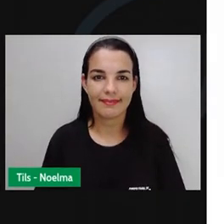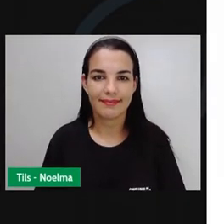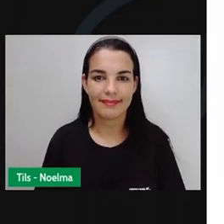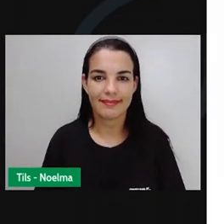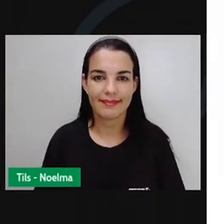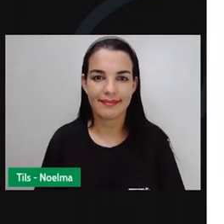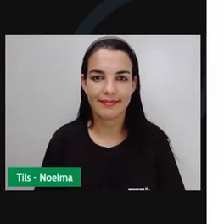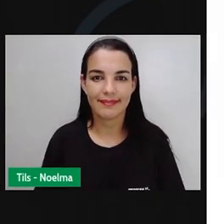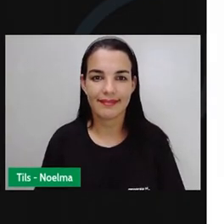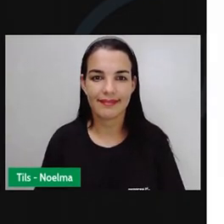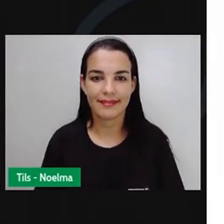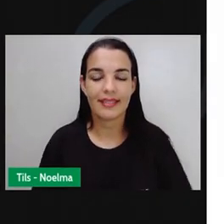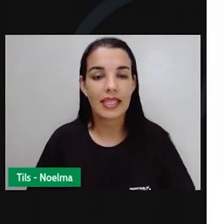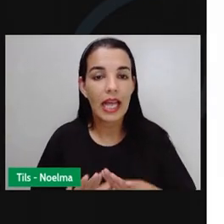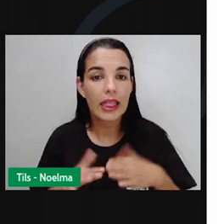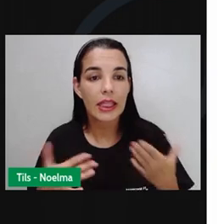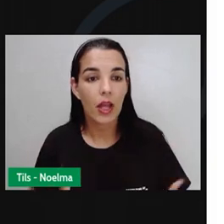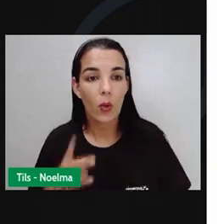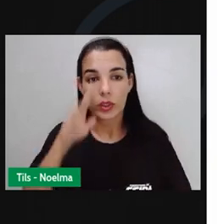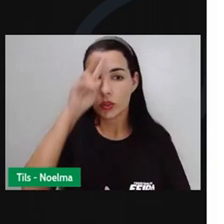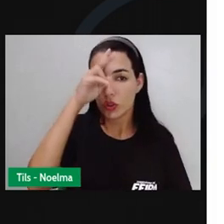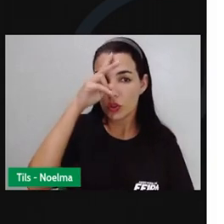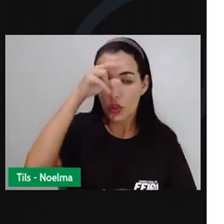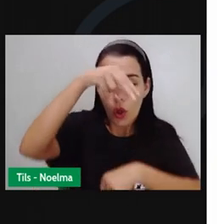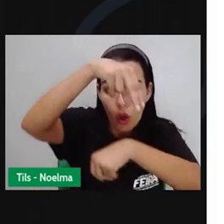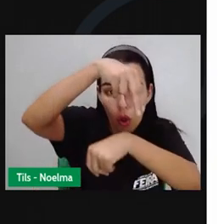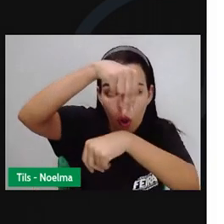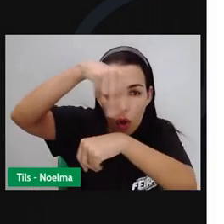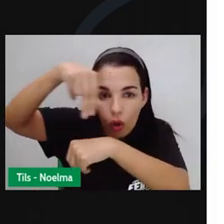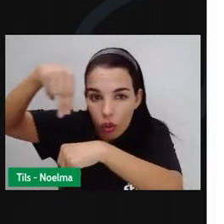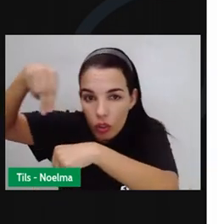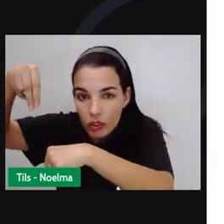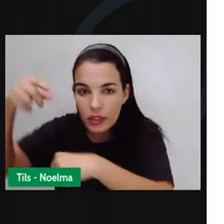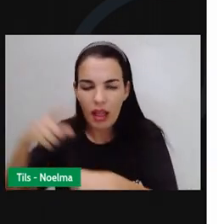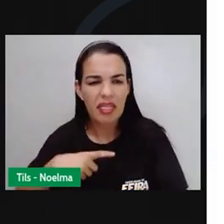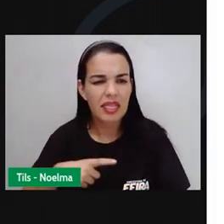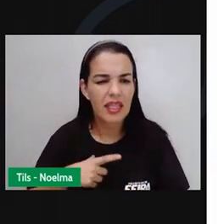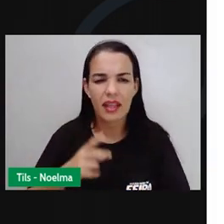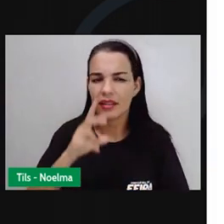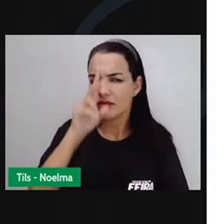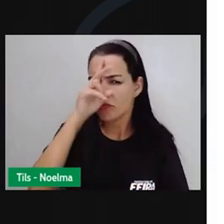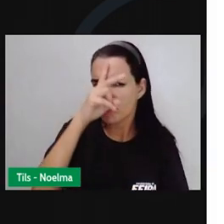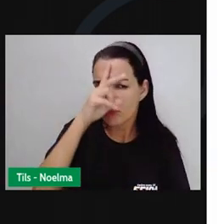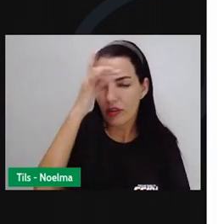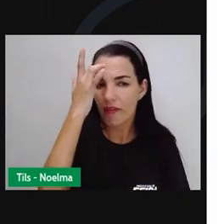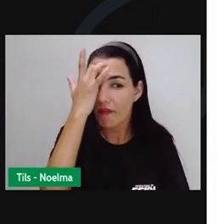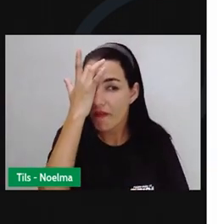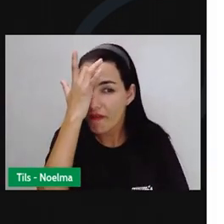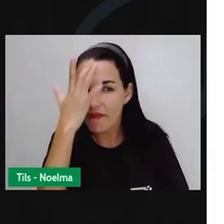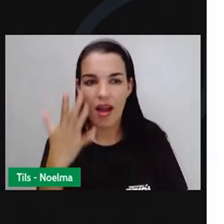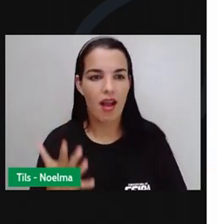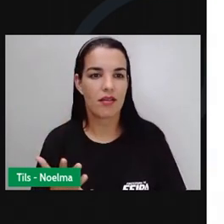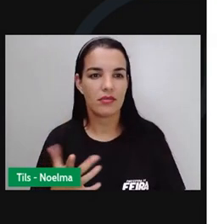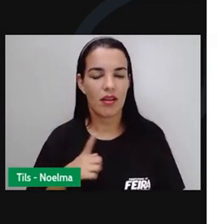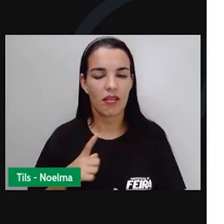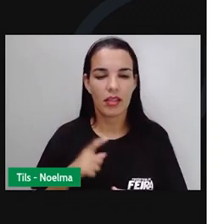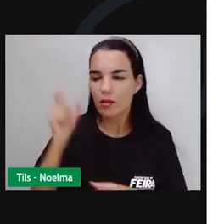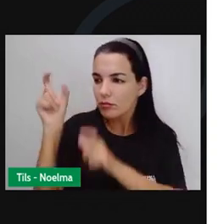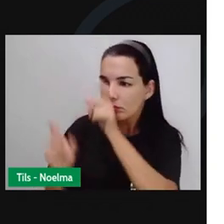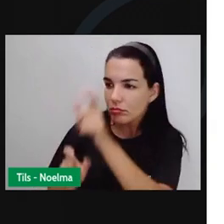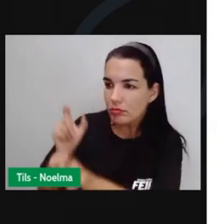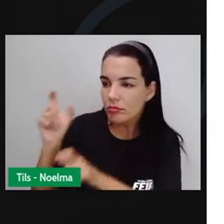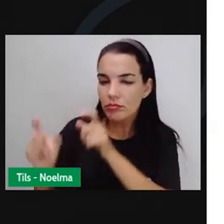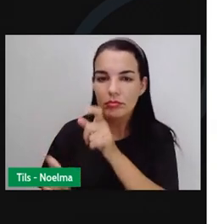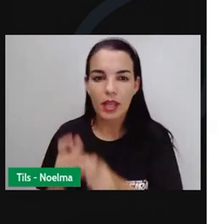O Cordel tem uma linguagem fácil, um enredo curto e direto, poucos personagens, e isso